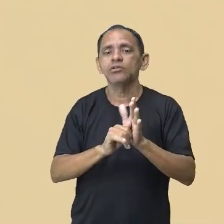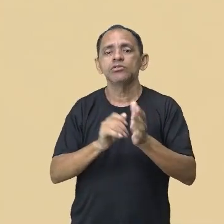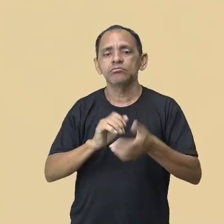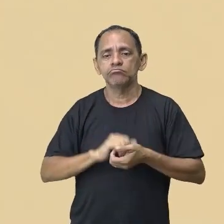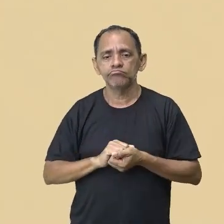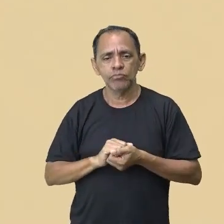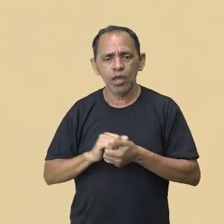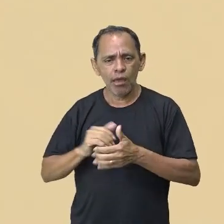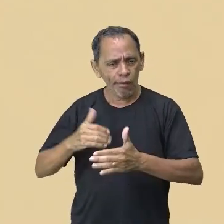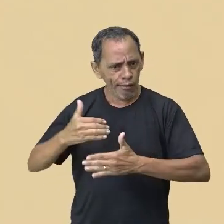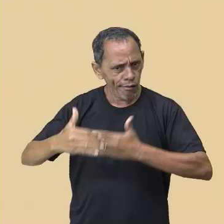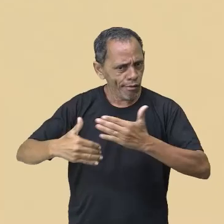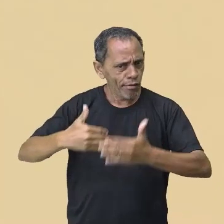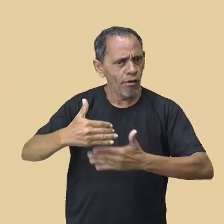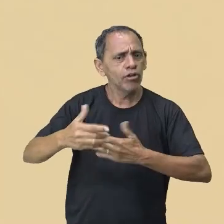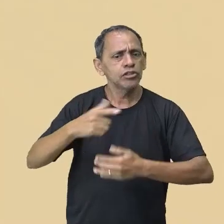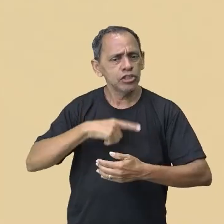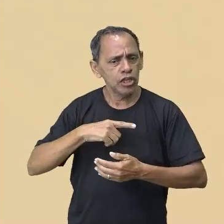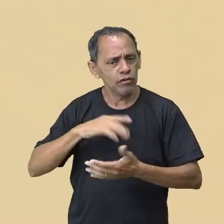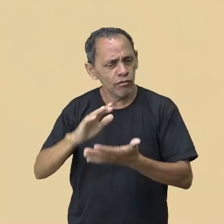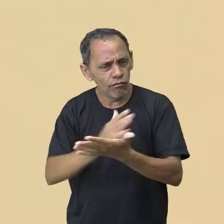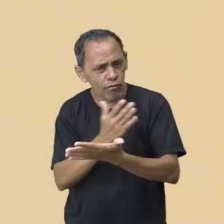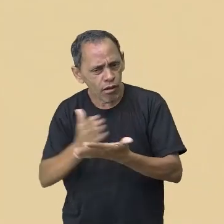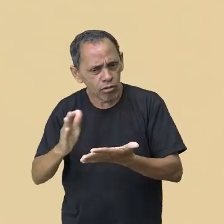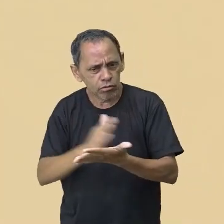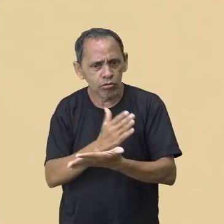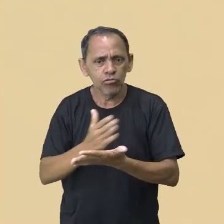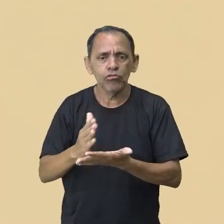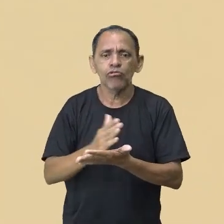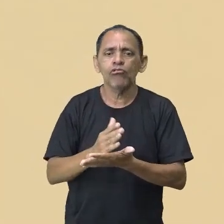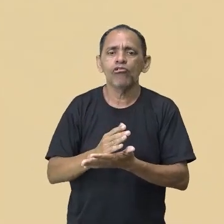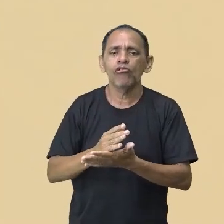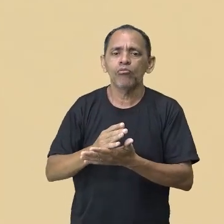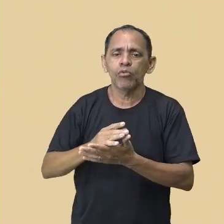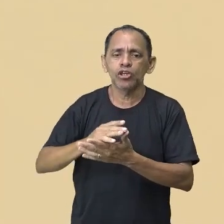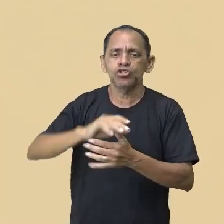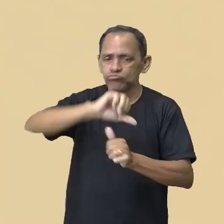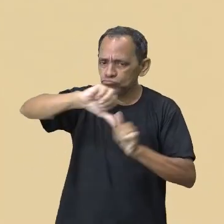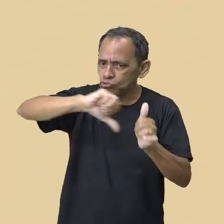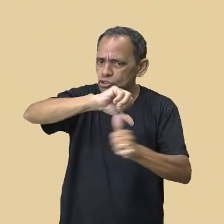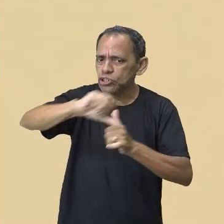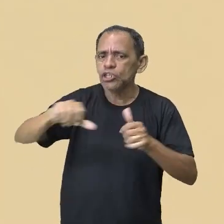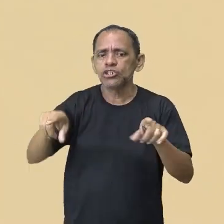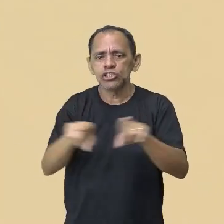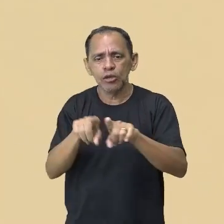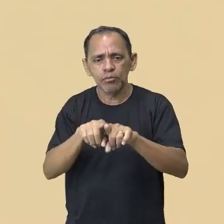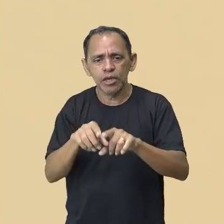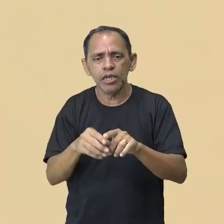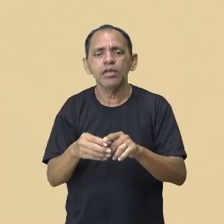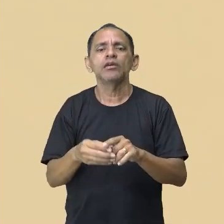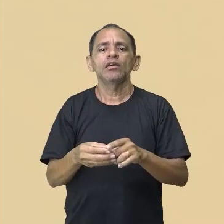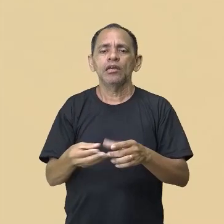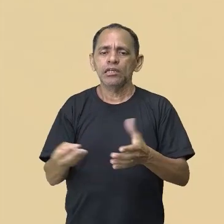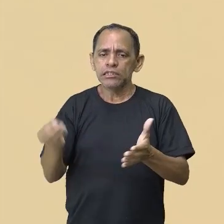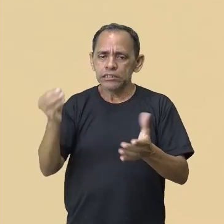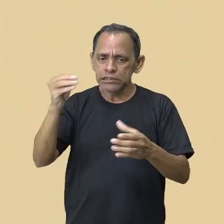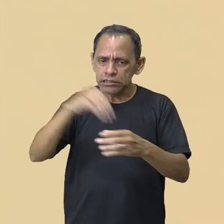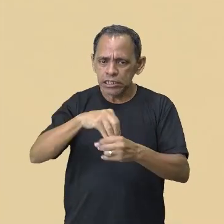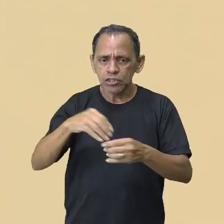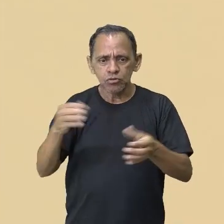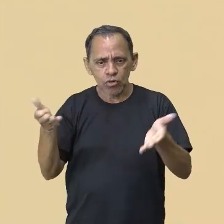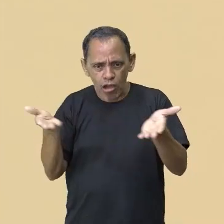dos anos, sofreu aí algumas atualizações, hoje está bem moderna, traz muitas informações, tem também uma versão digital.